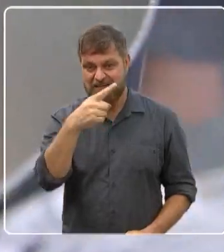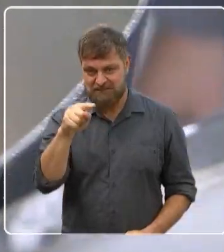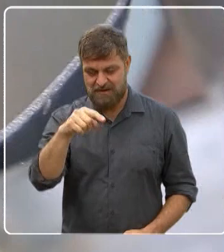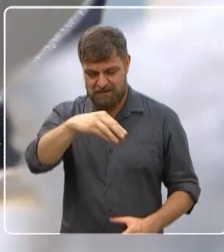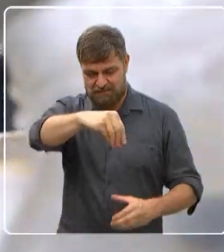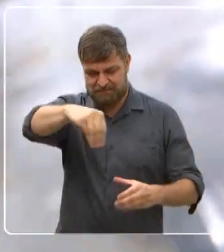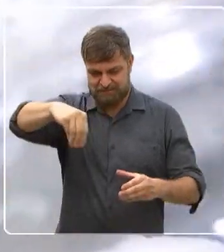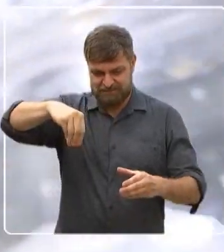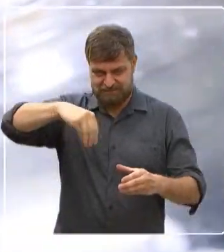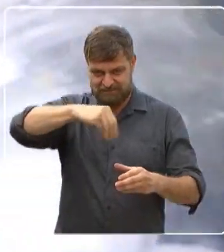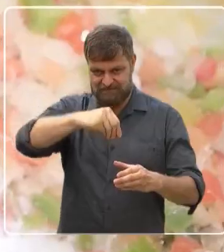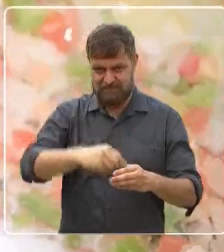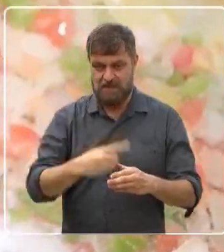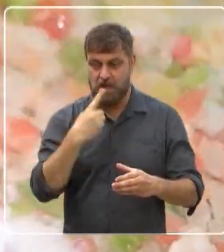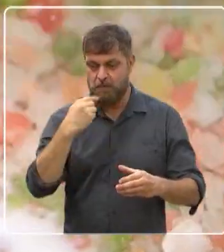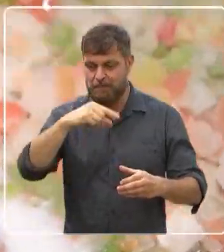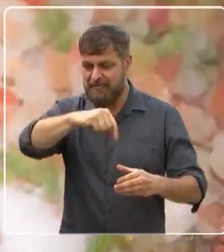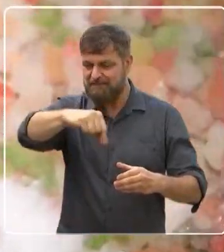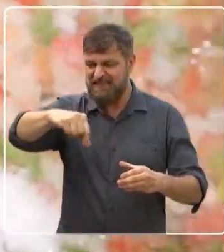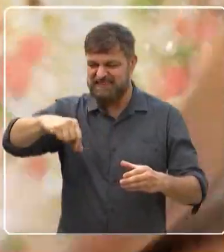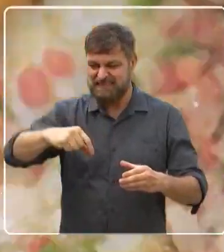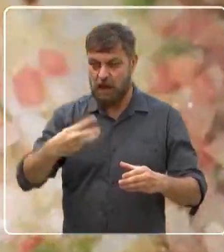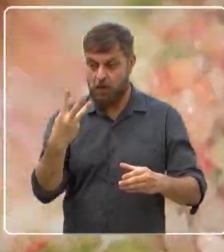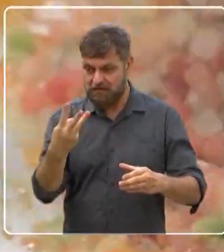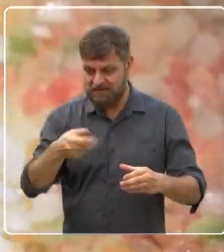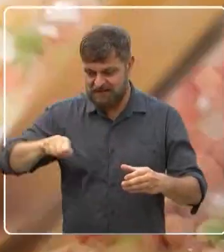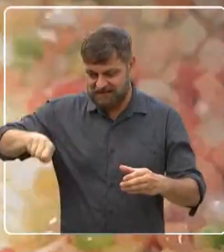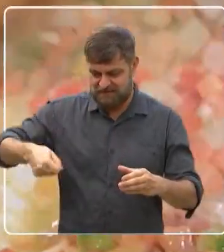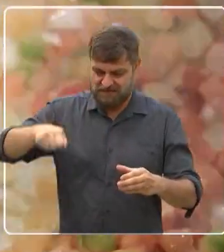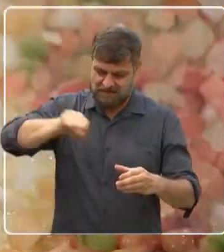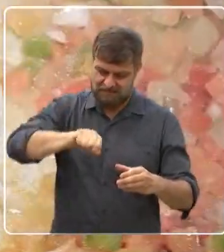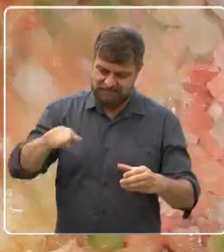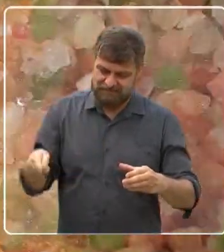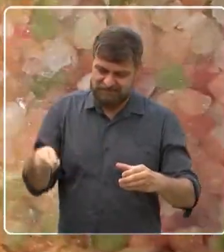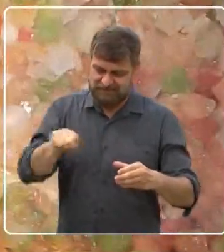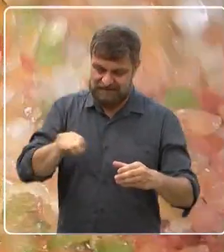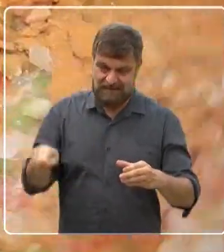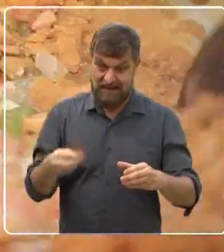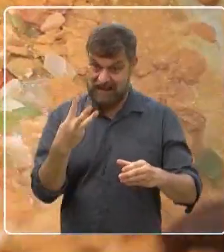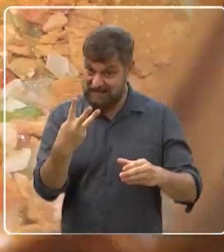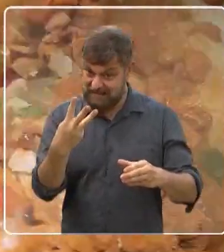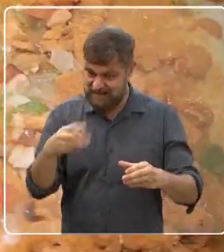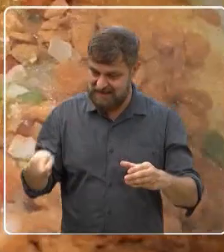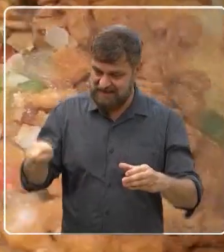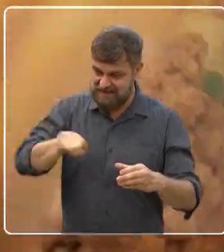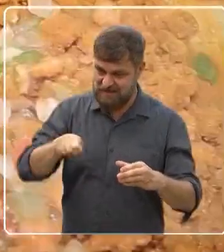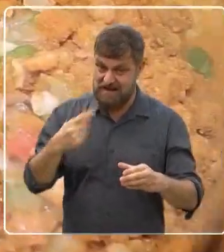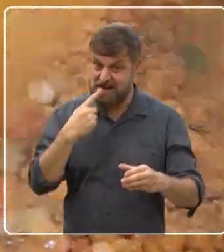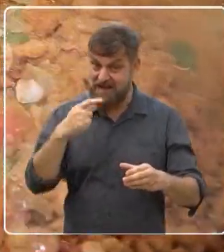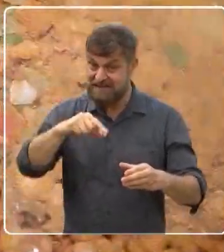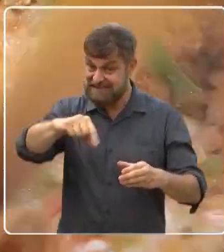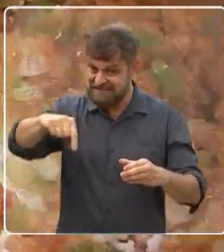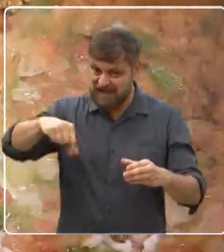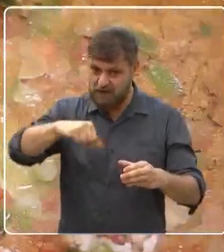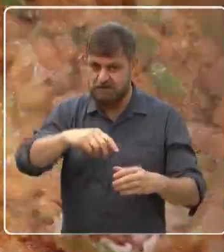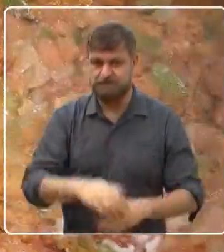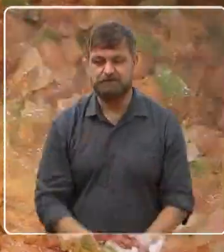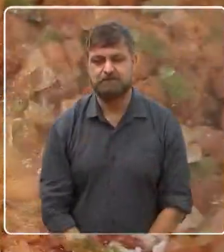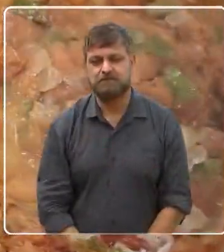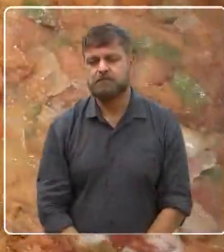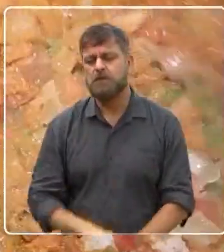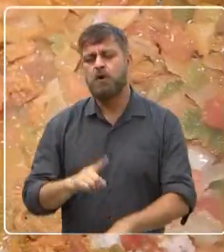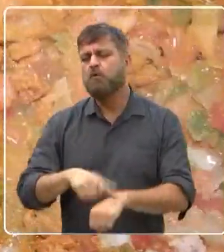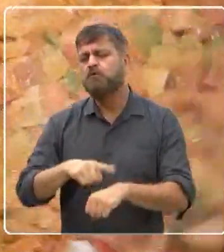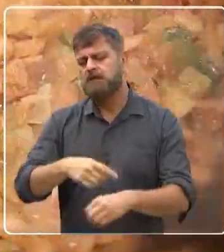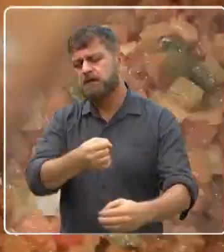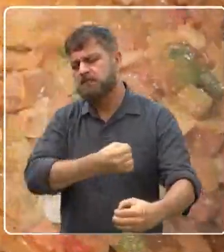Três colheres de sal. Três E aí eu mexo. E deixo. Quanto tempo